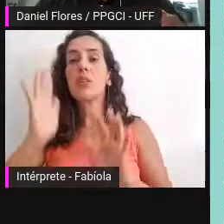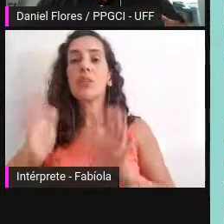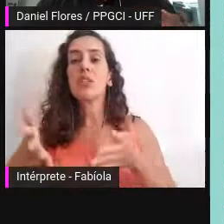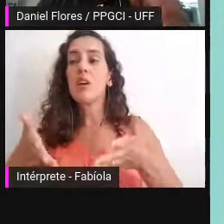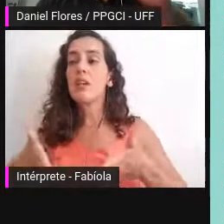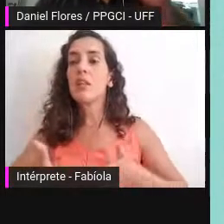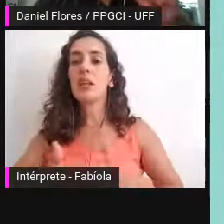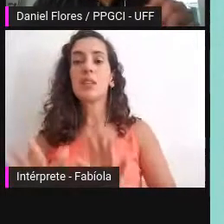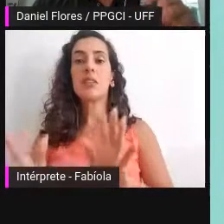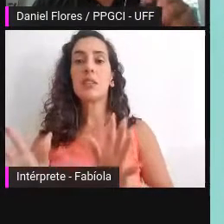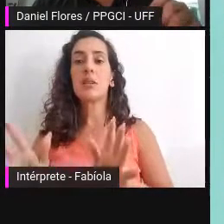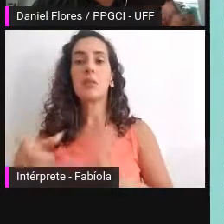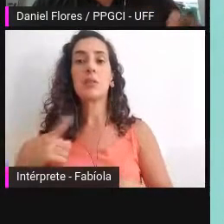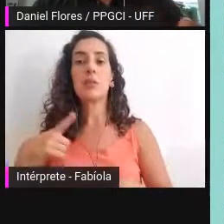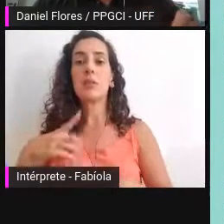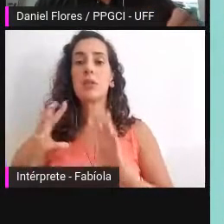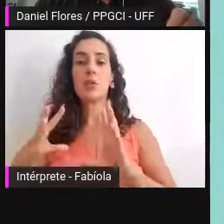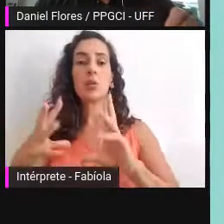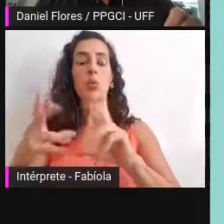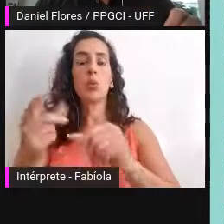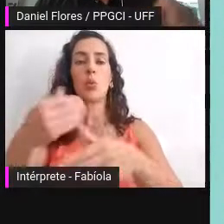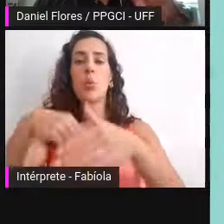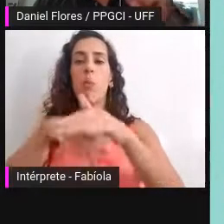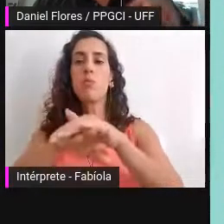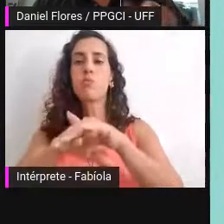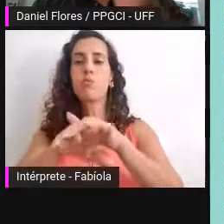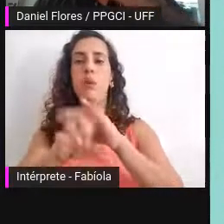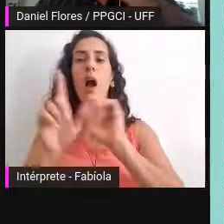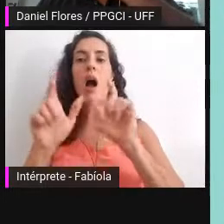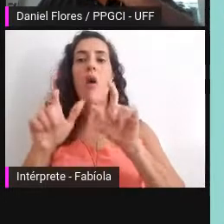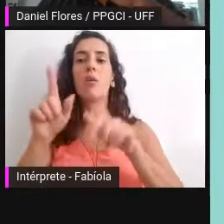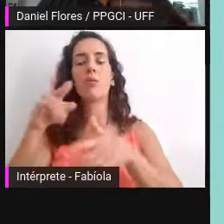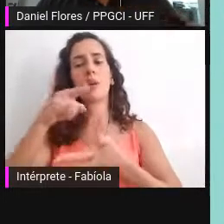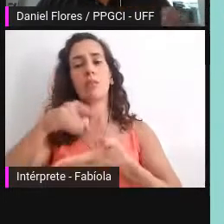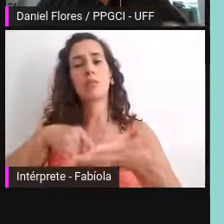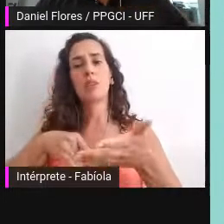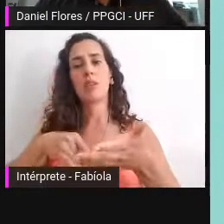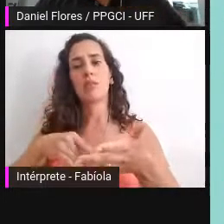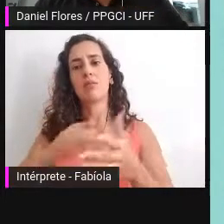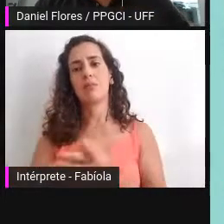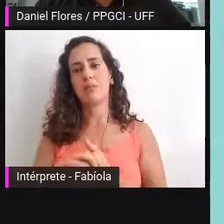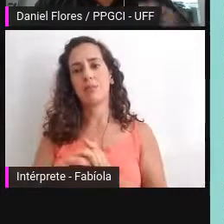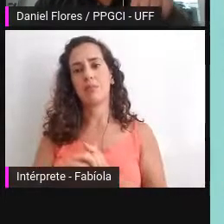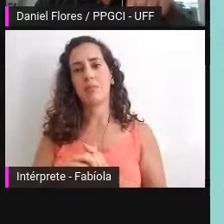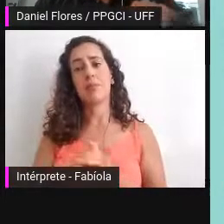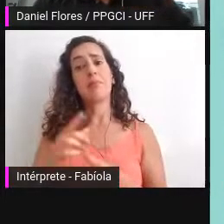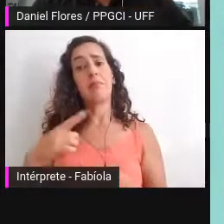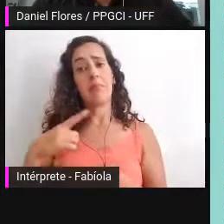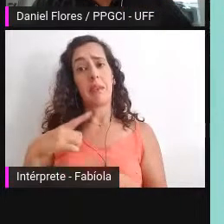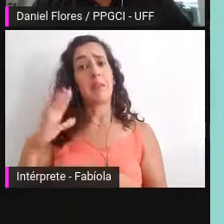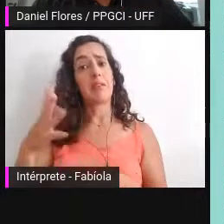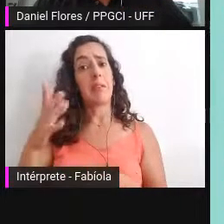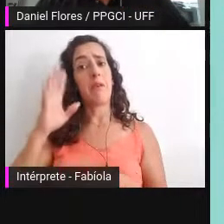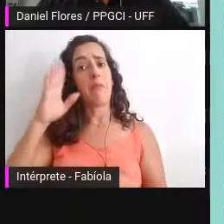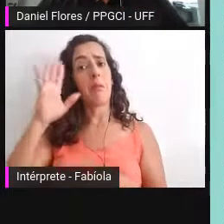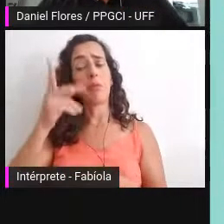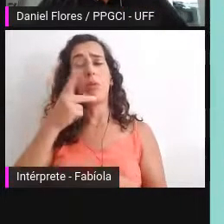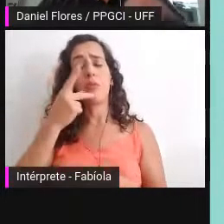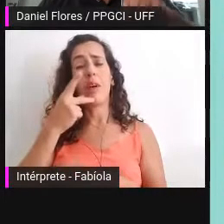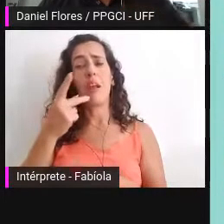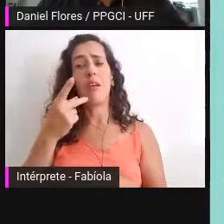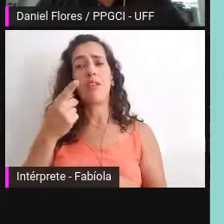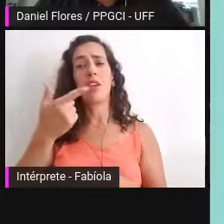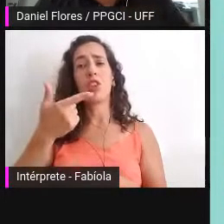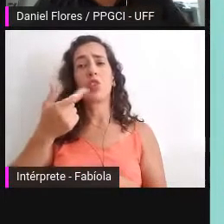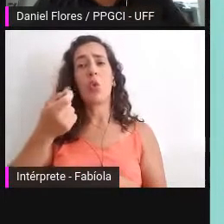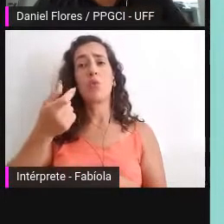de Mark Prensky de 2001 que falava das pessoas nascidas a partir dos anos 80